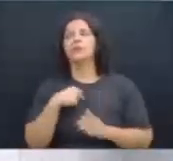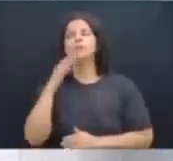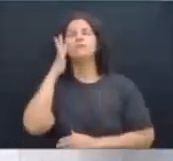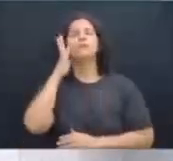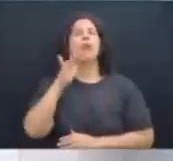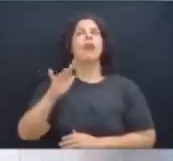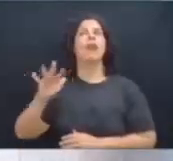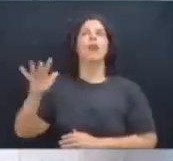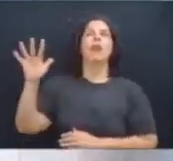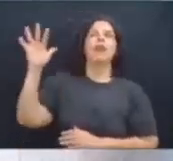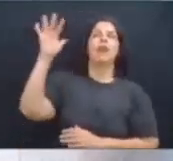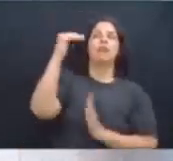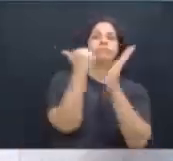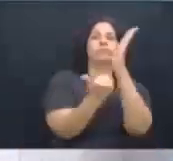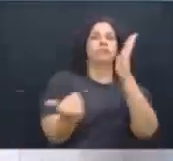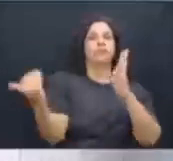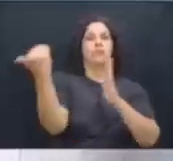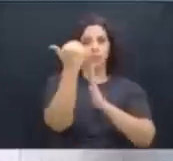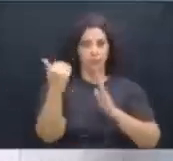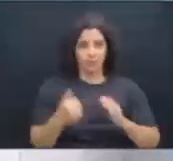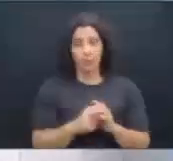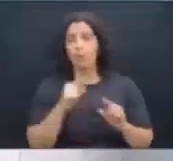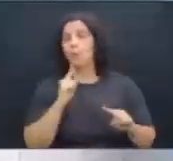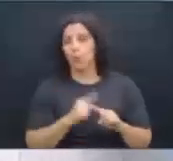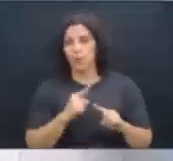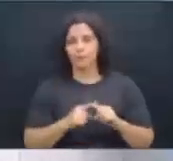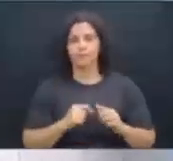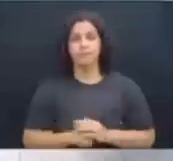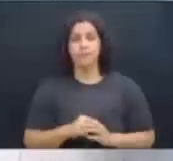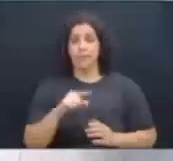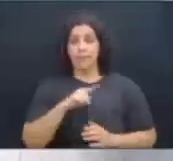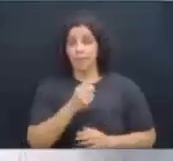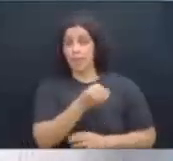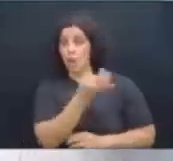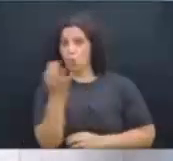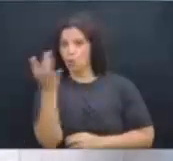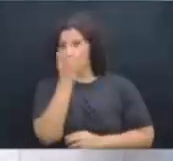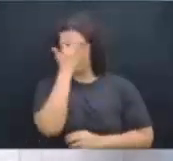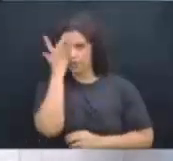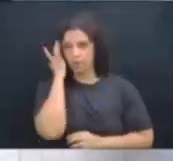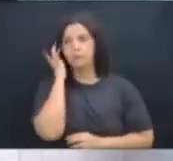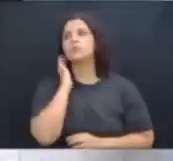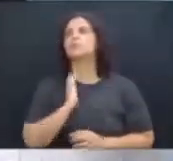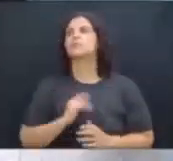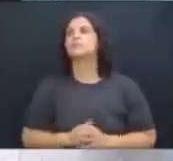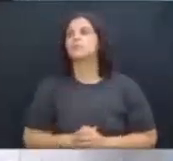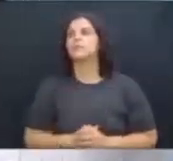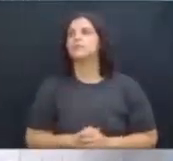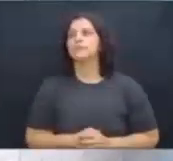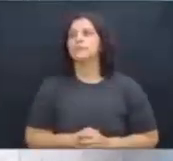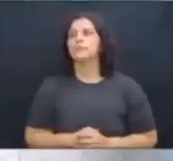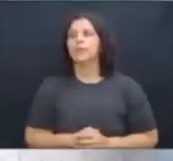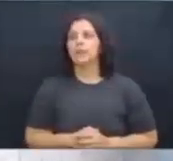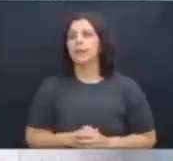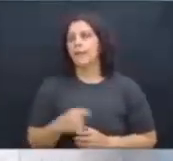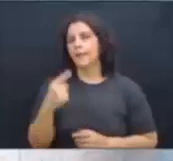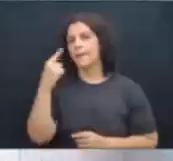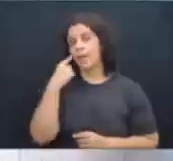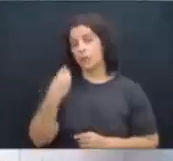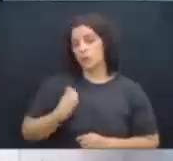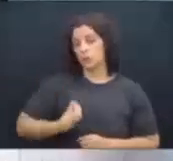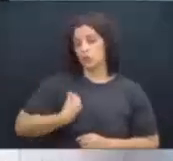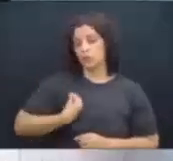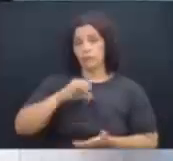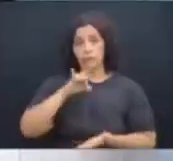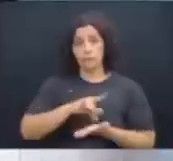excessivo. Por quê? Existem algumas pessoas que preferem não viver